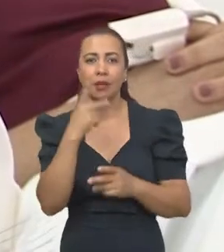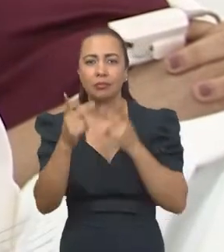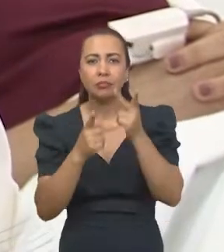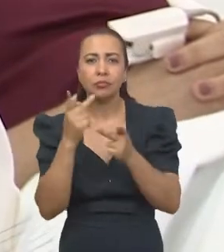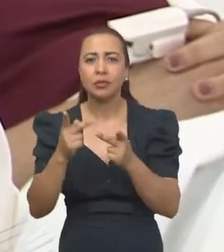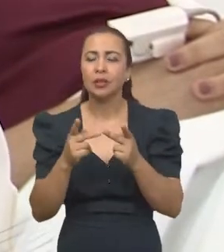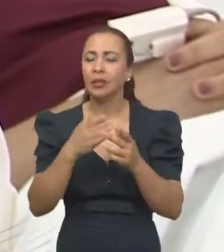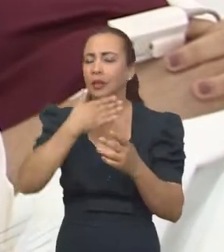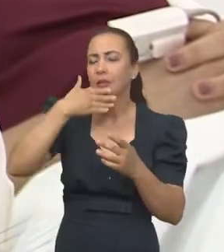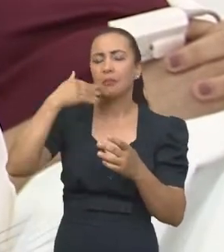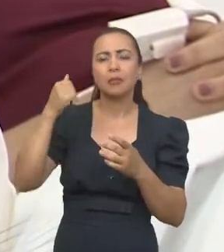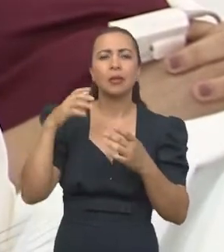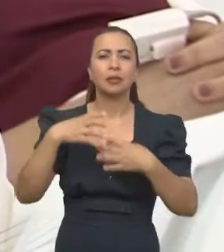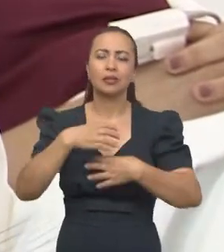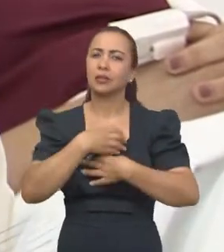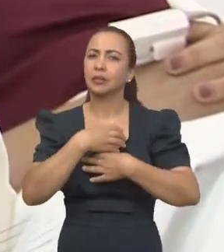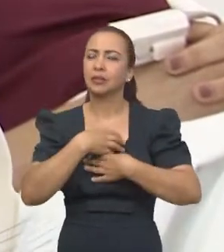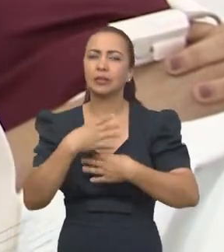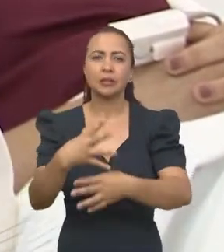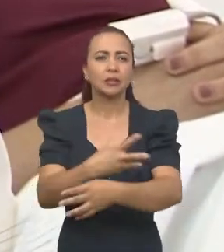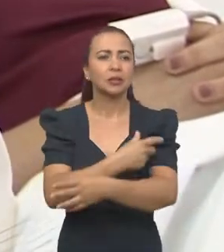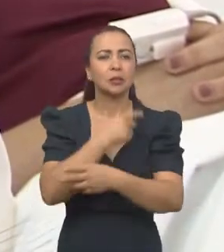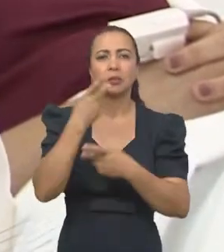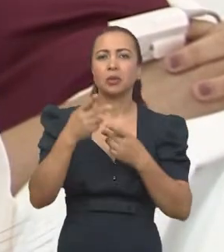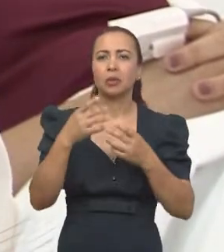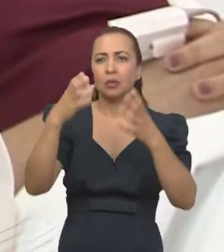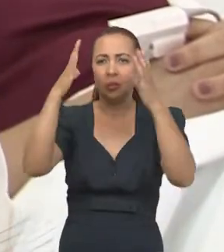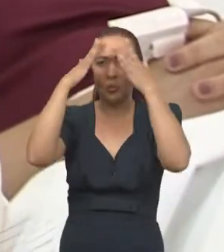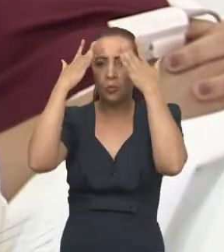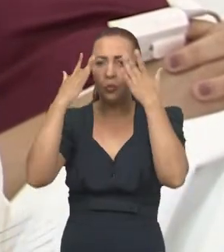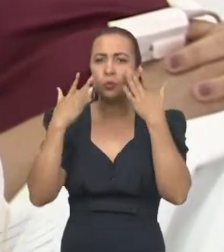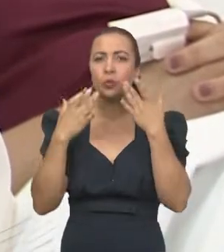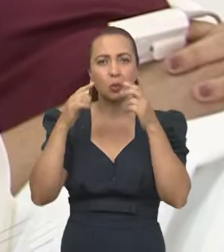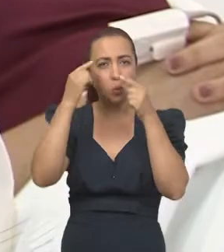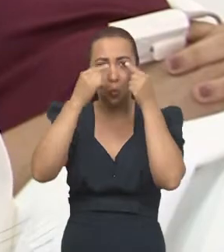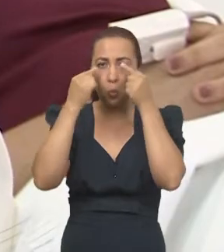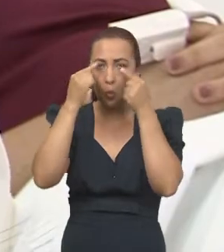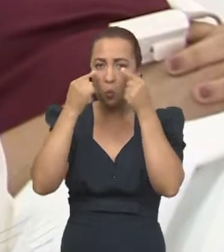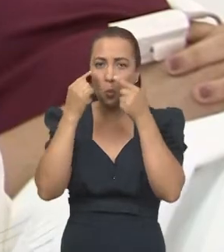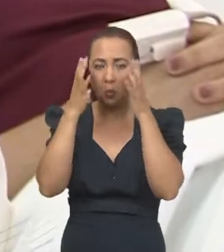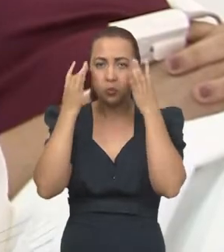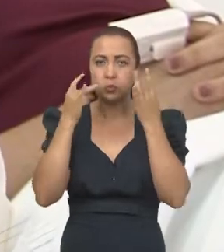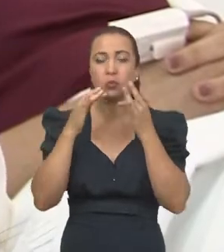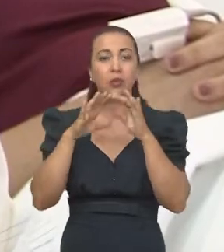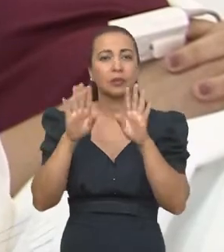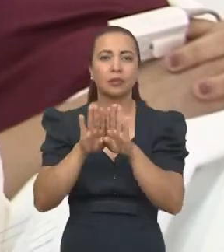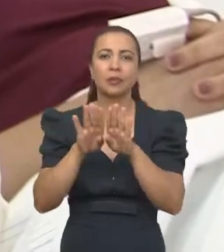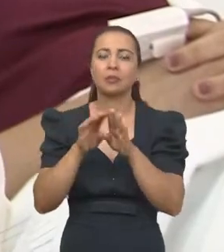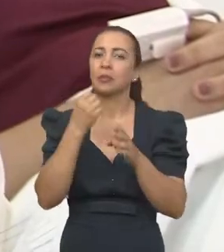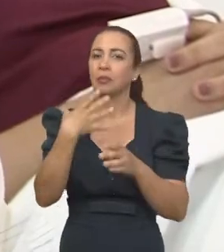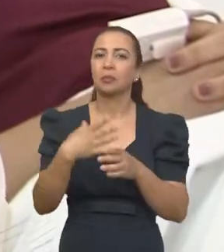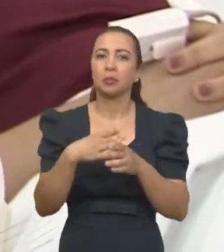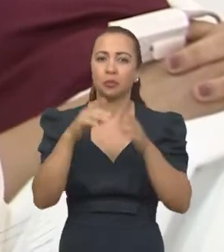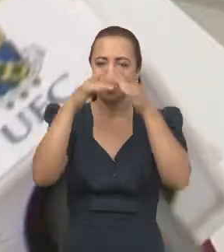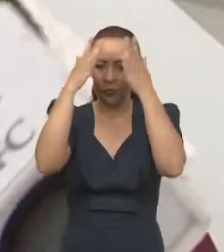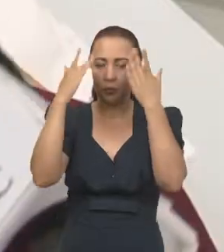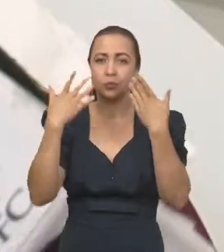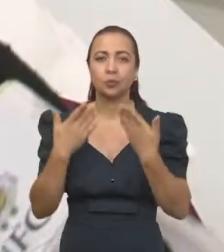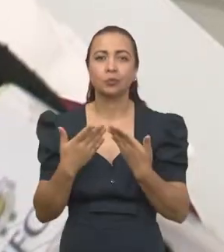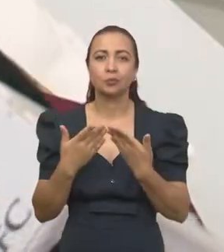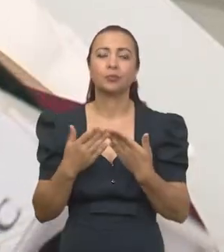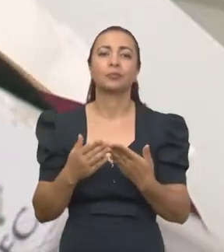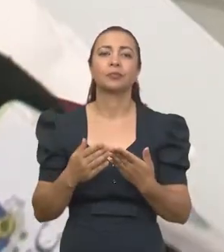sensação melhor. Ela não tem aquela sensação do ar no rosto nem no olho. Então, essa distribuição do ar também é uma vantagem.